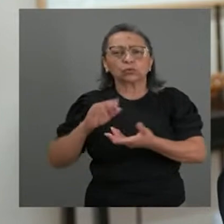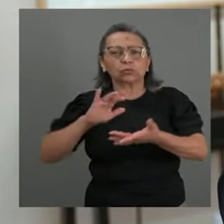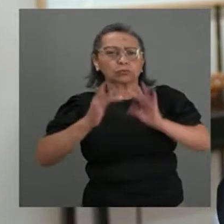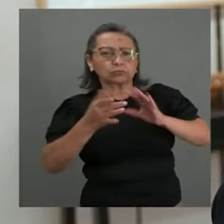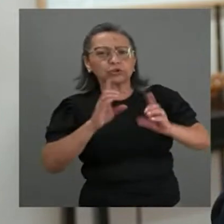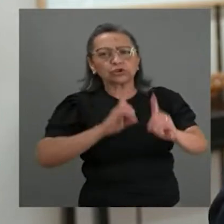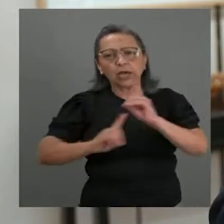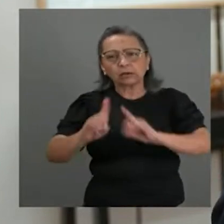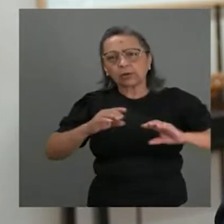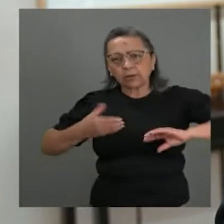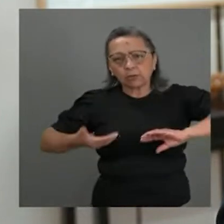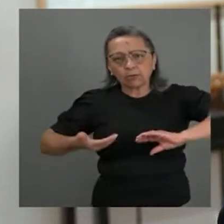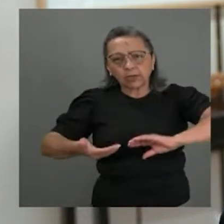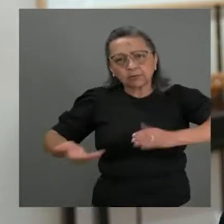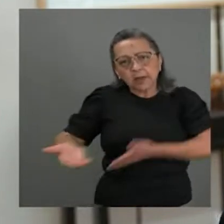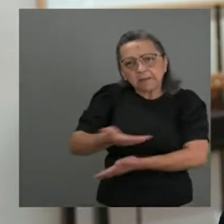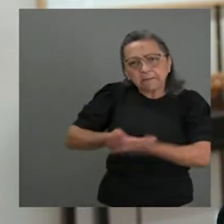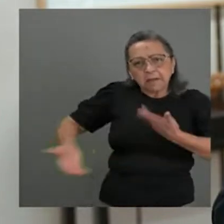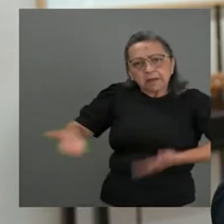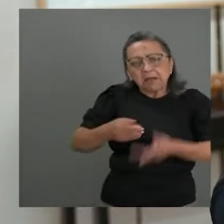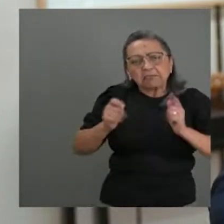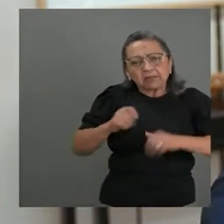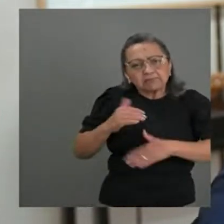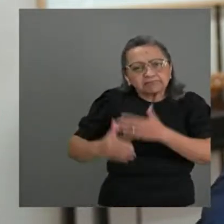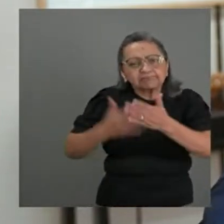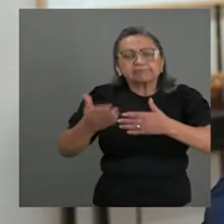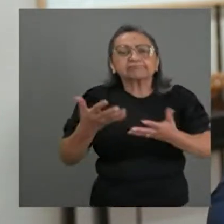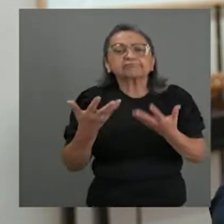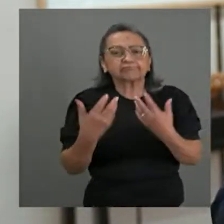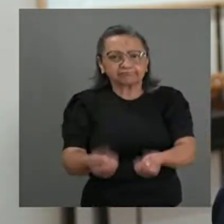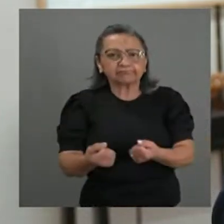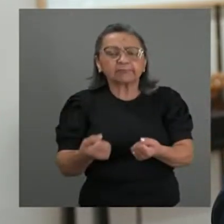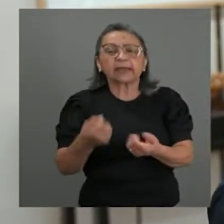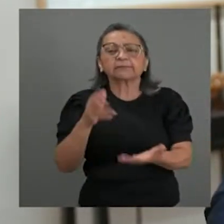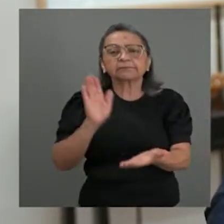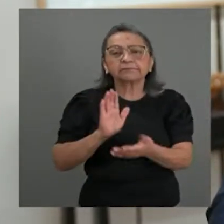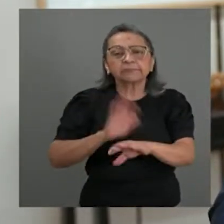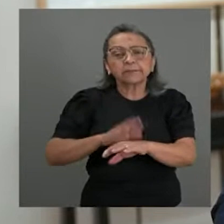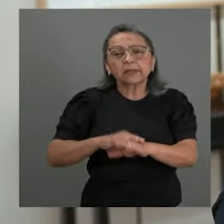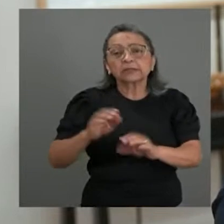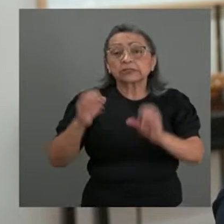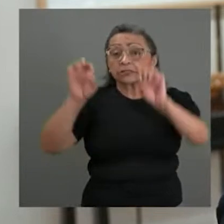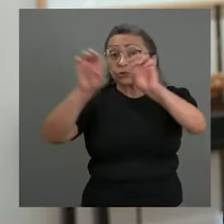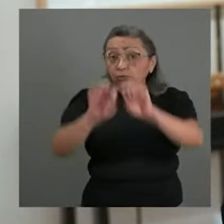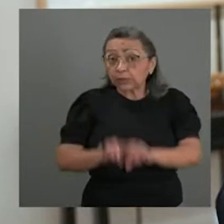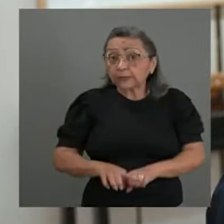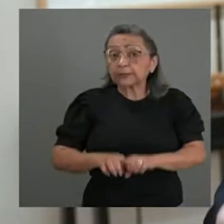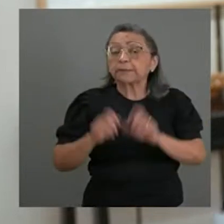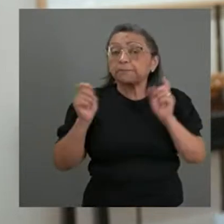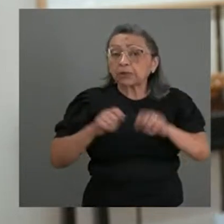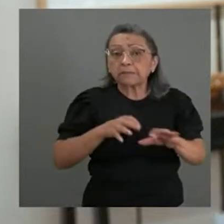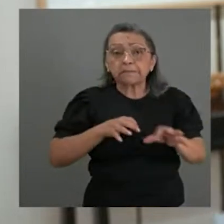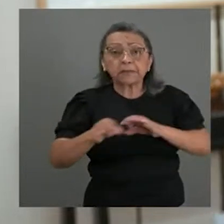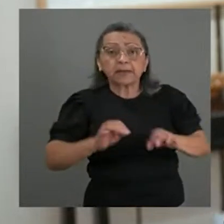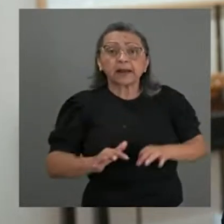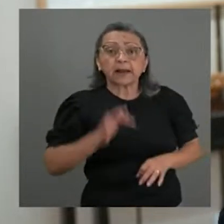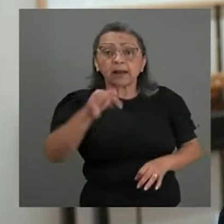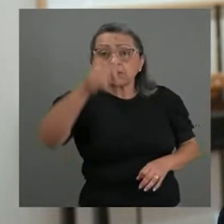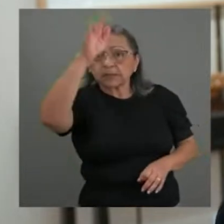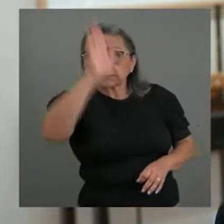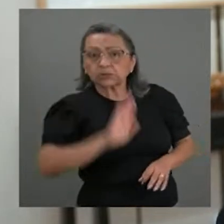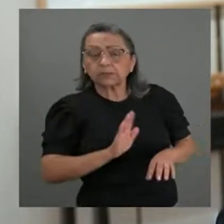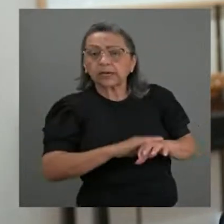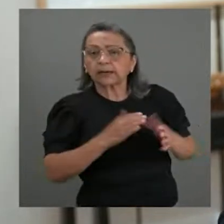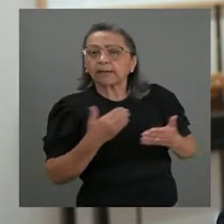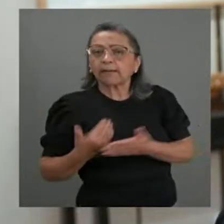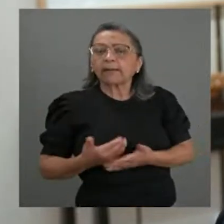Congresso, vamos avançar na adoção de medidas estruturantes que prepararão o Brasil para